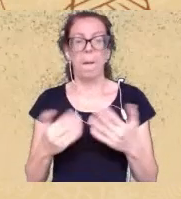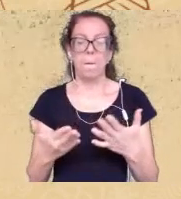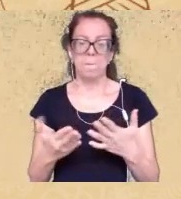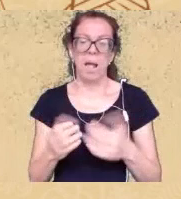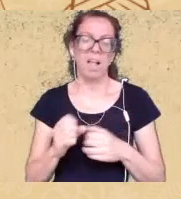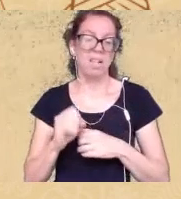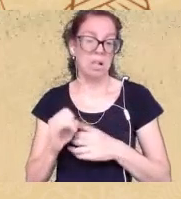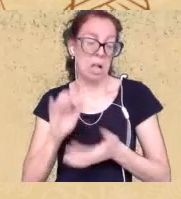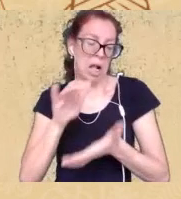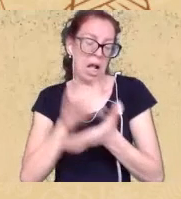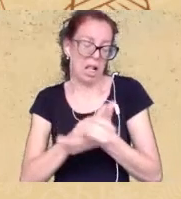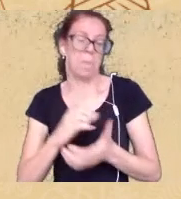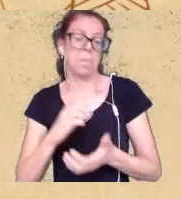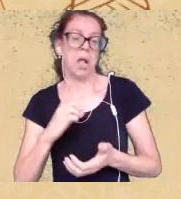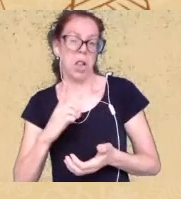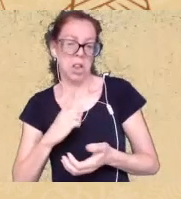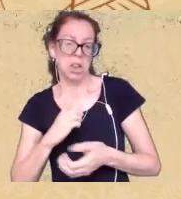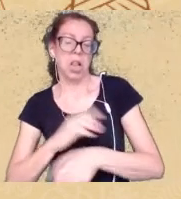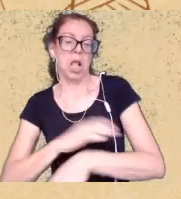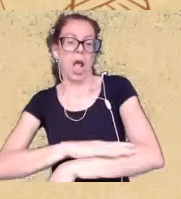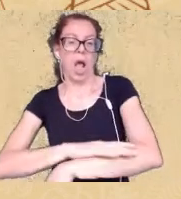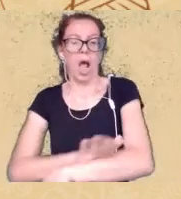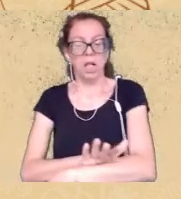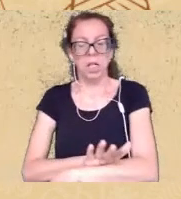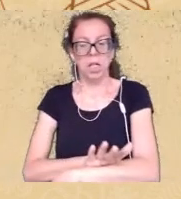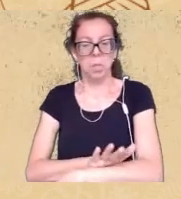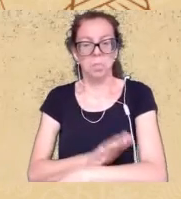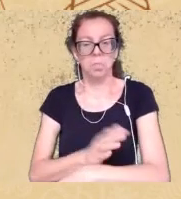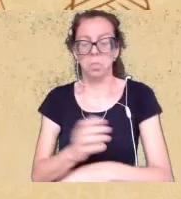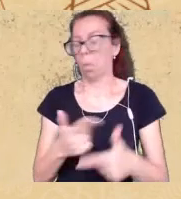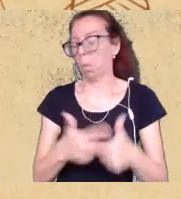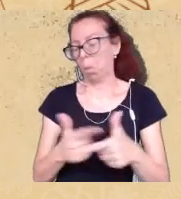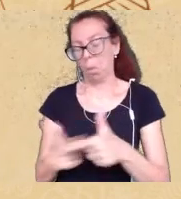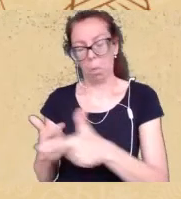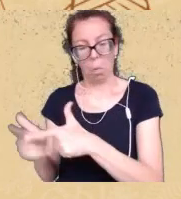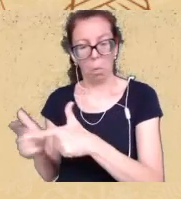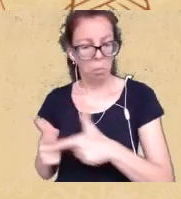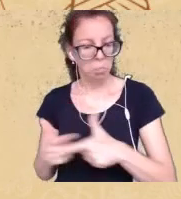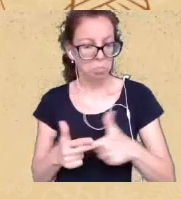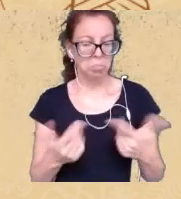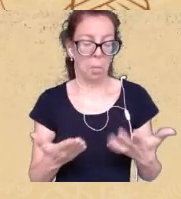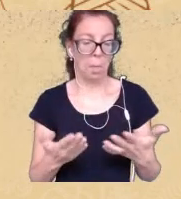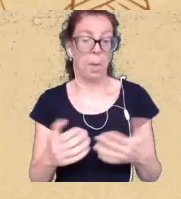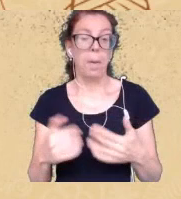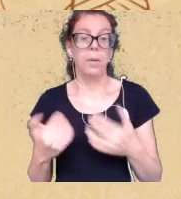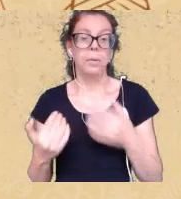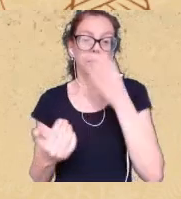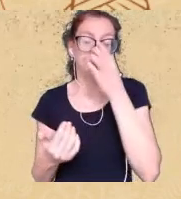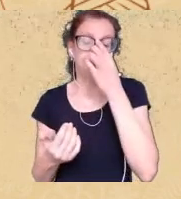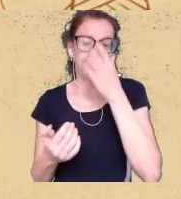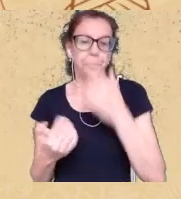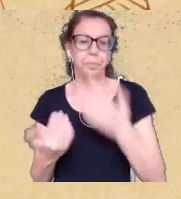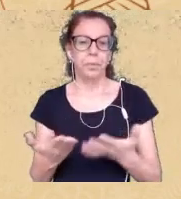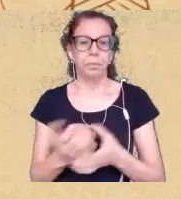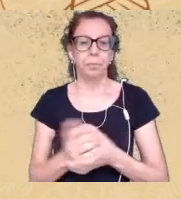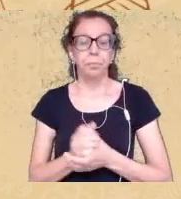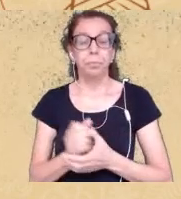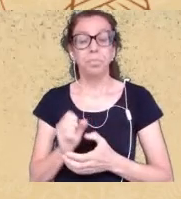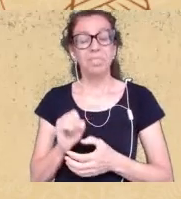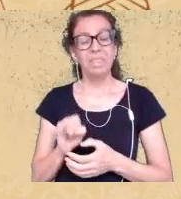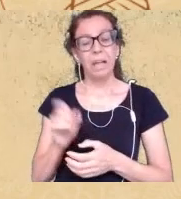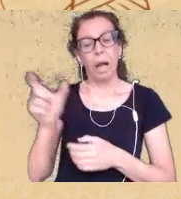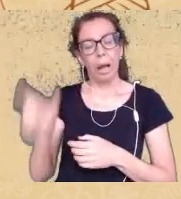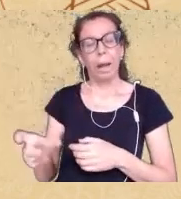não tem problema contanto que aquele que está no lugar de dominância social tenha consciência e não seja